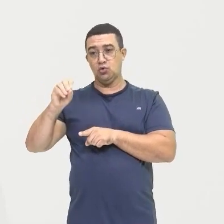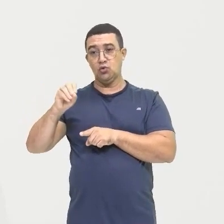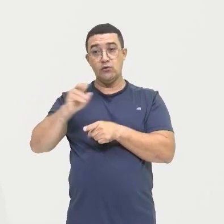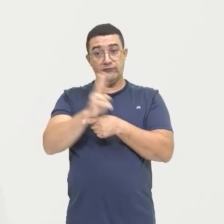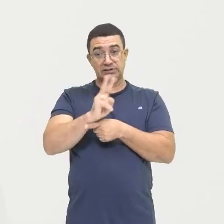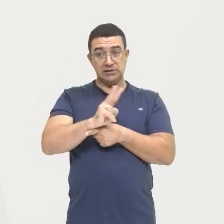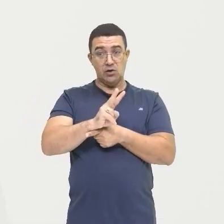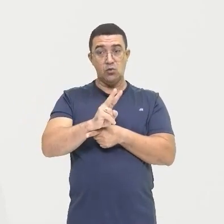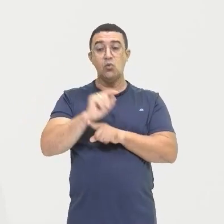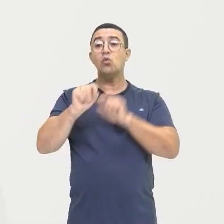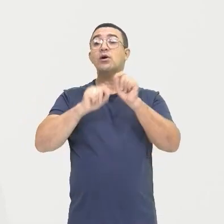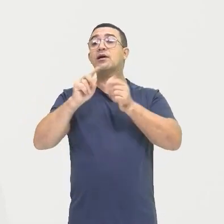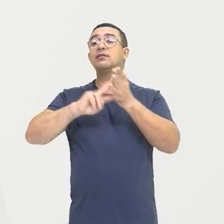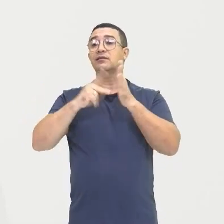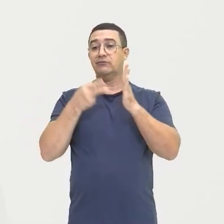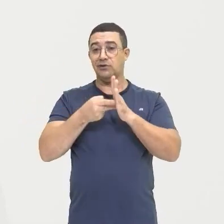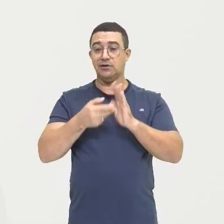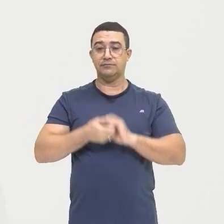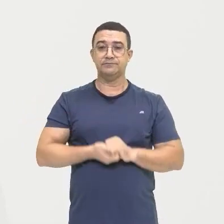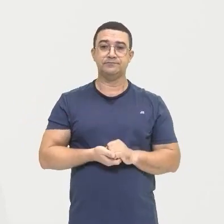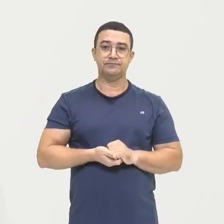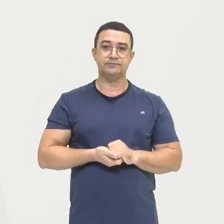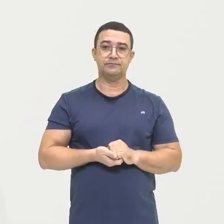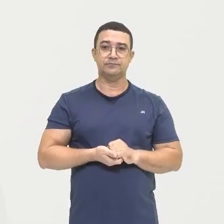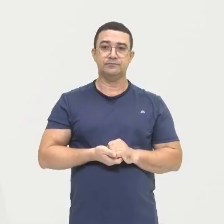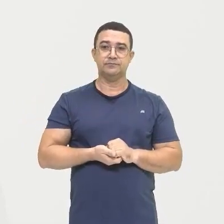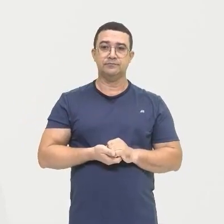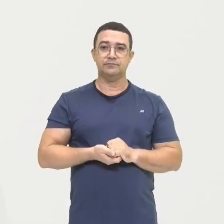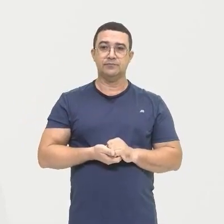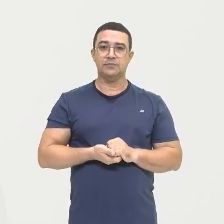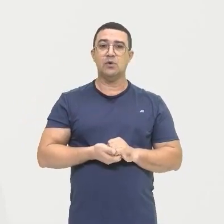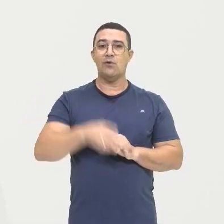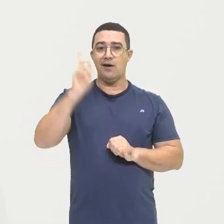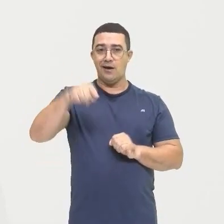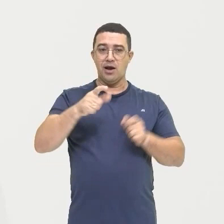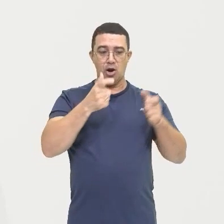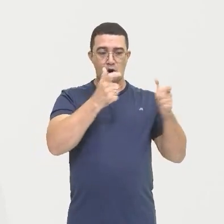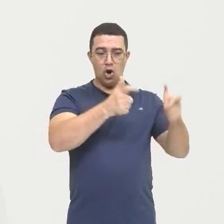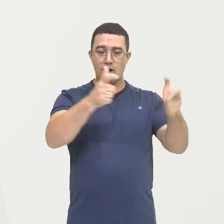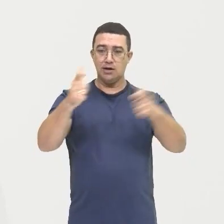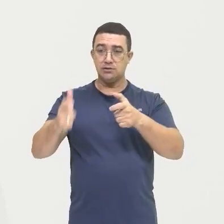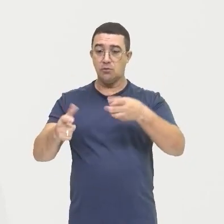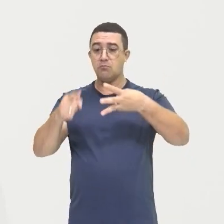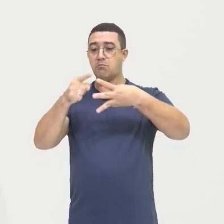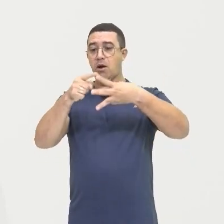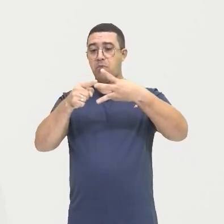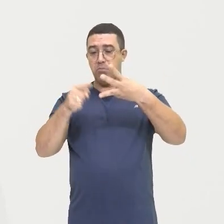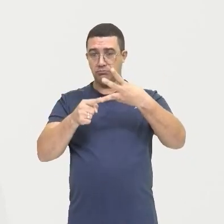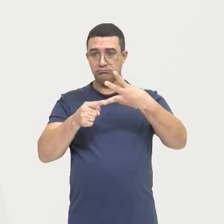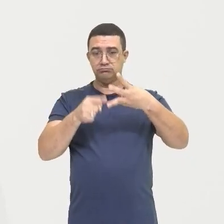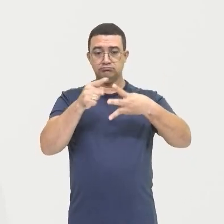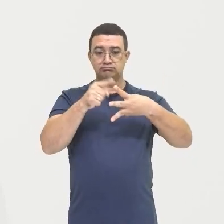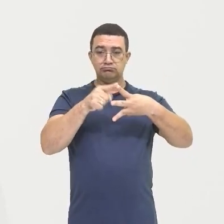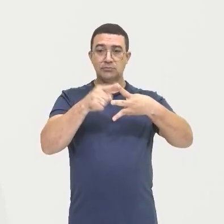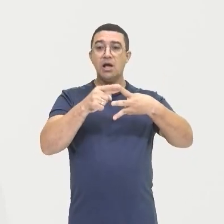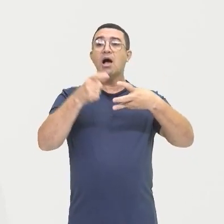imóveis rurais Aí nós temos O primeiro Que é a localização Onde que essa terra Está